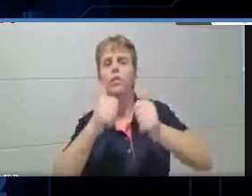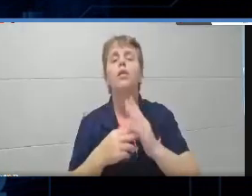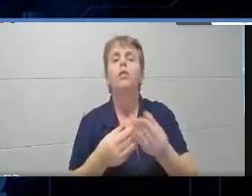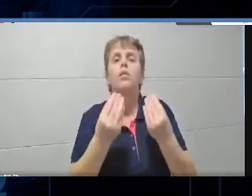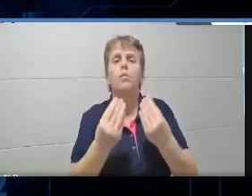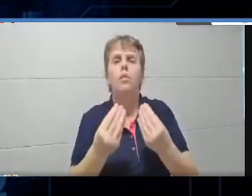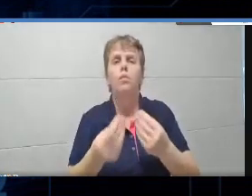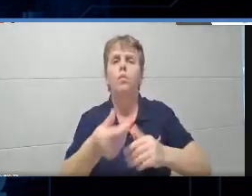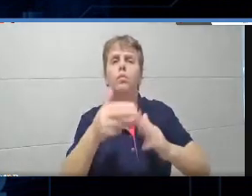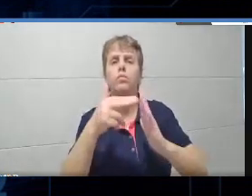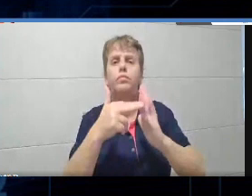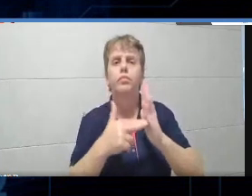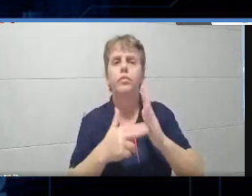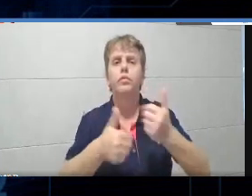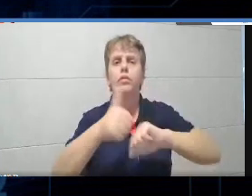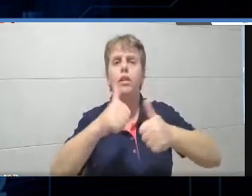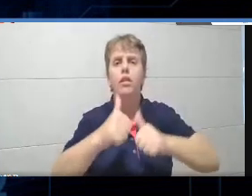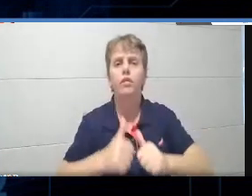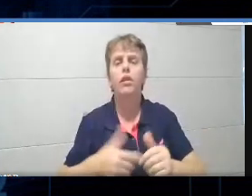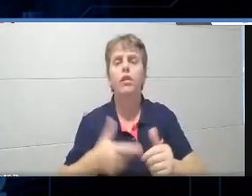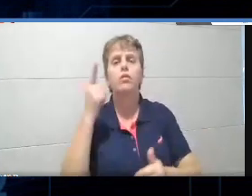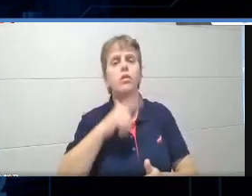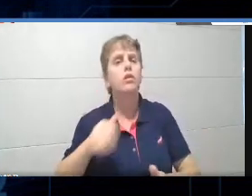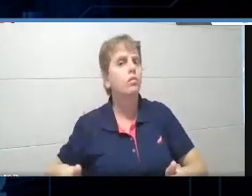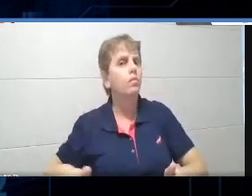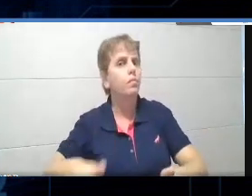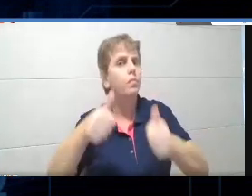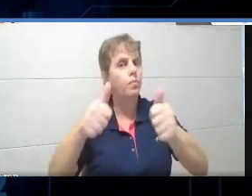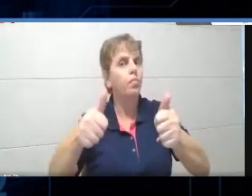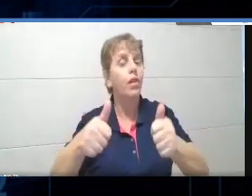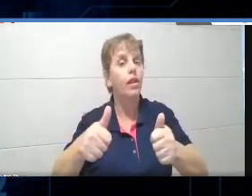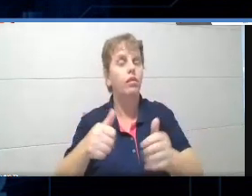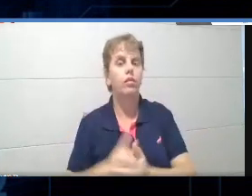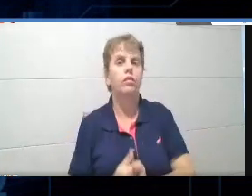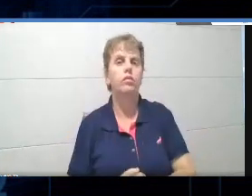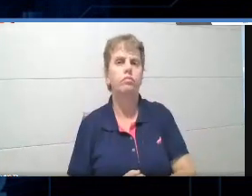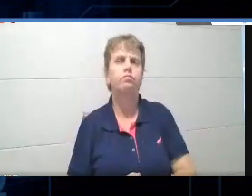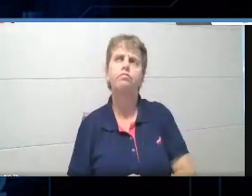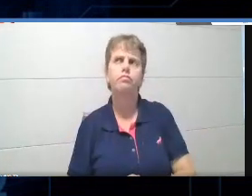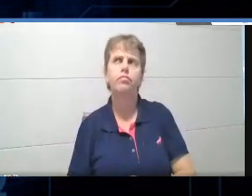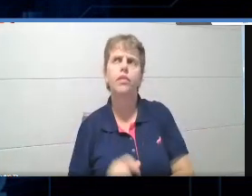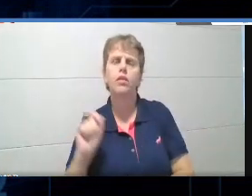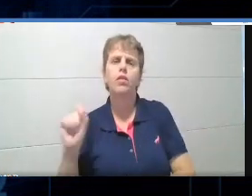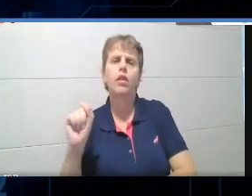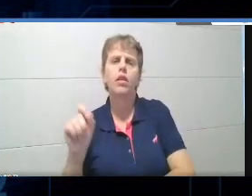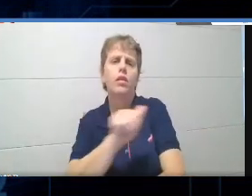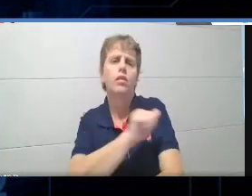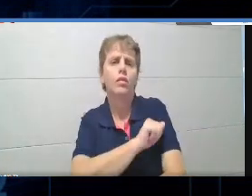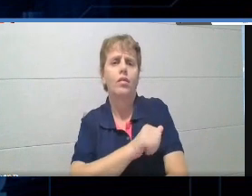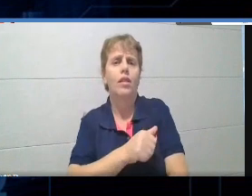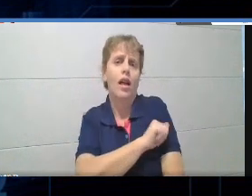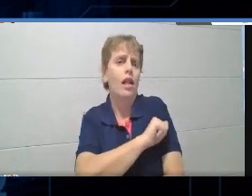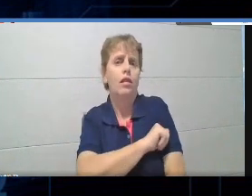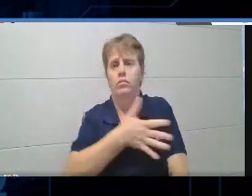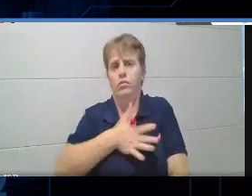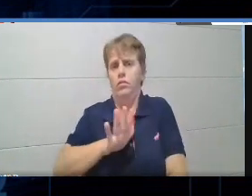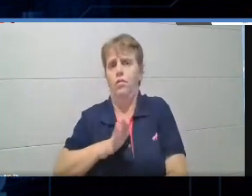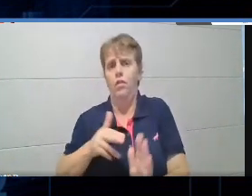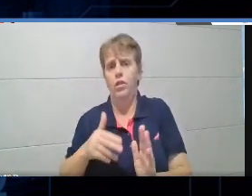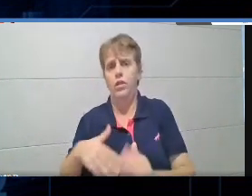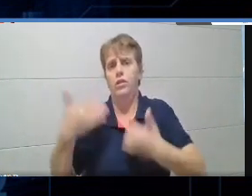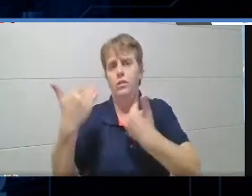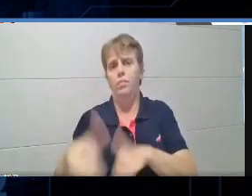minhas aulas mais atrativas? Como é que ela torna as minhas aulas atrativas, né? E a gente pensa assim, cara, o que o aluno menos quer é avaliação, né? O que o aluno